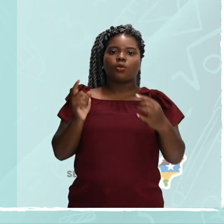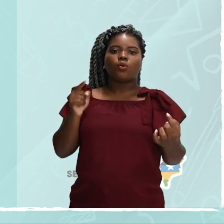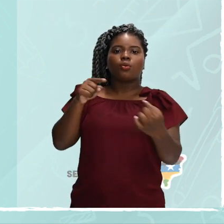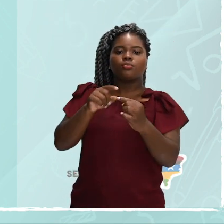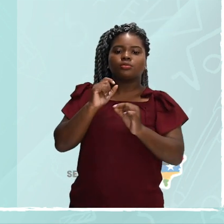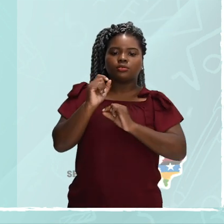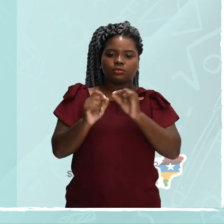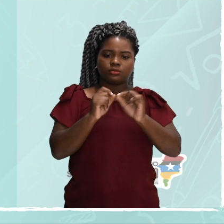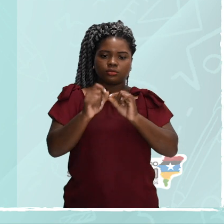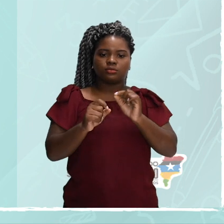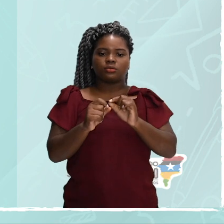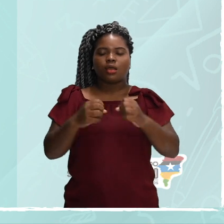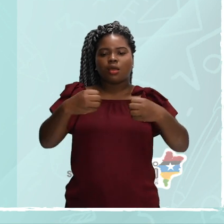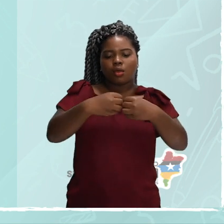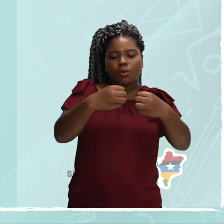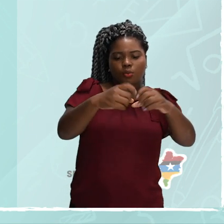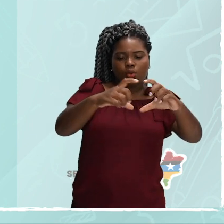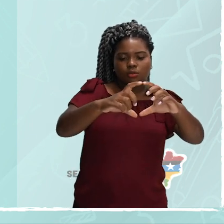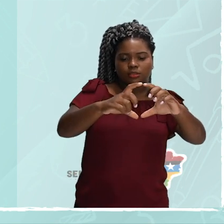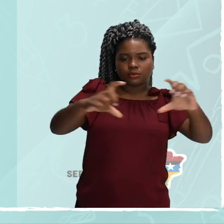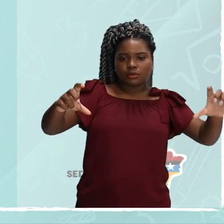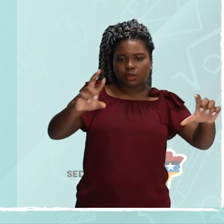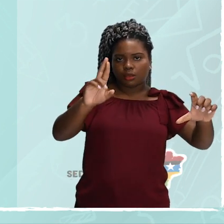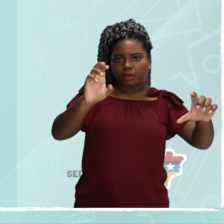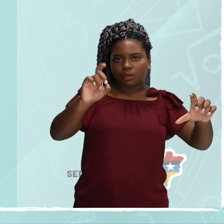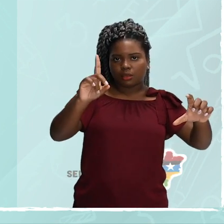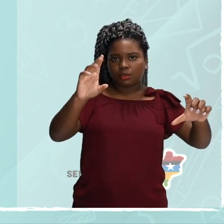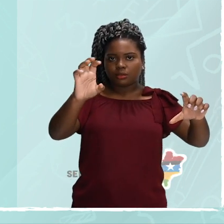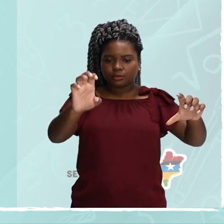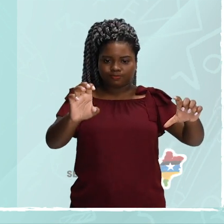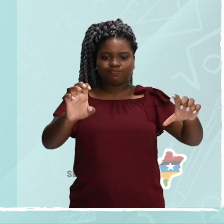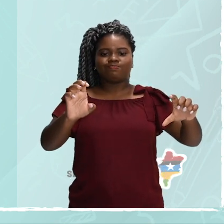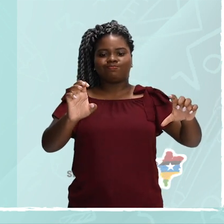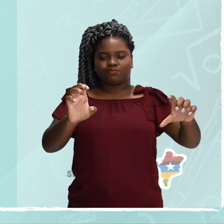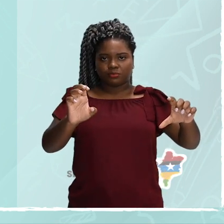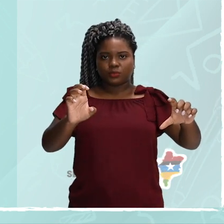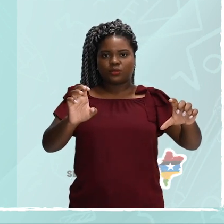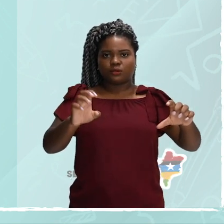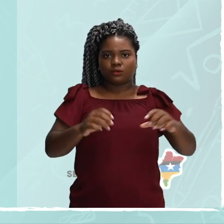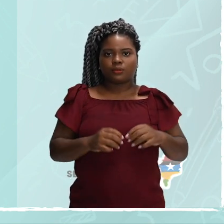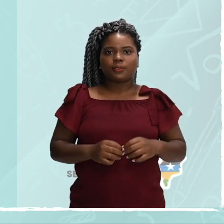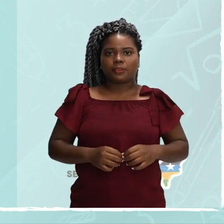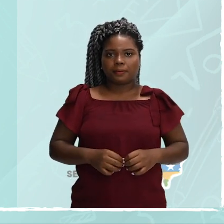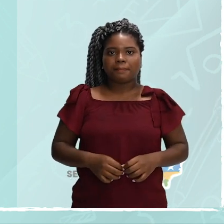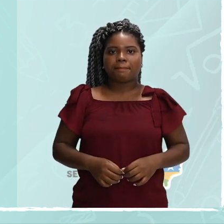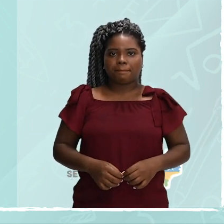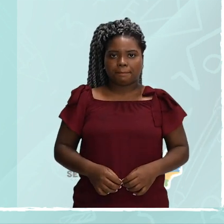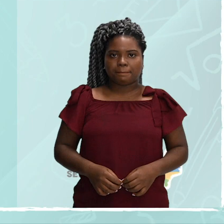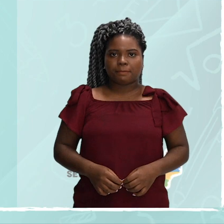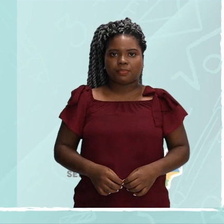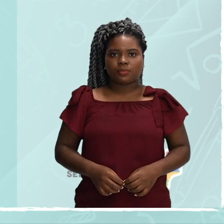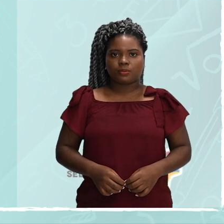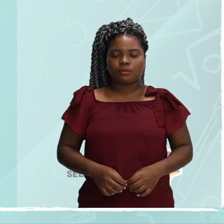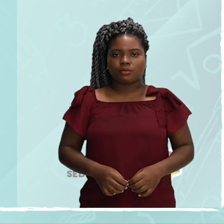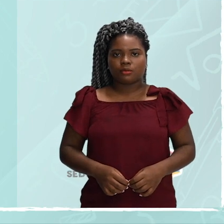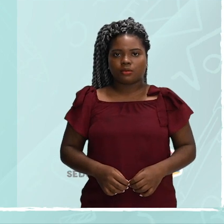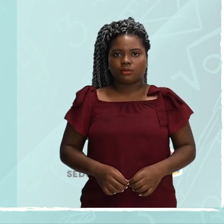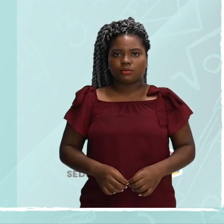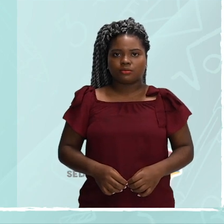como objetivo, mandar próximo da rede. Para que alguém faça o último movimento para mandar a bola para o lado